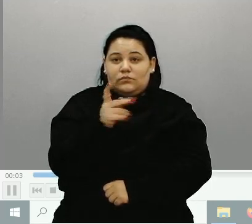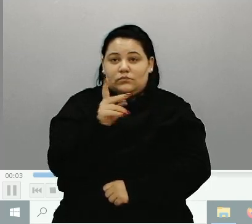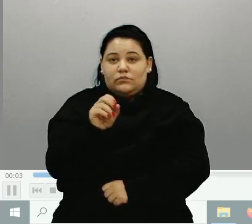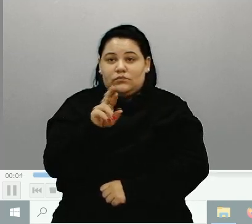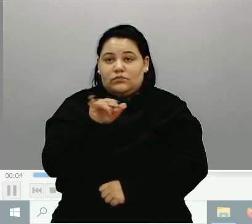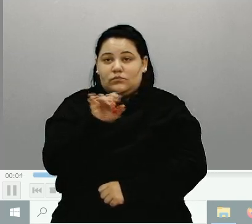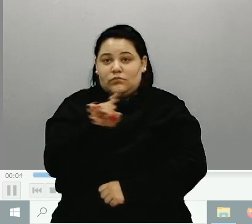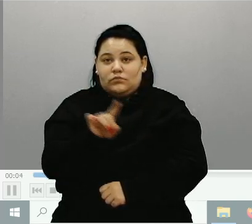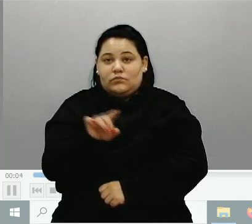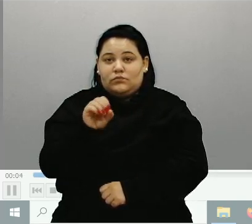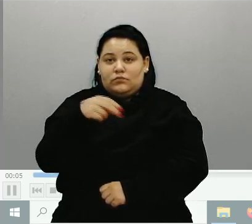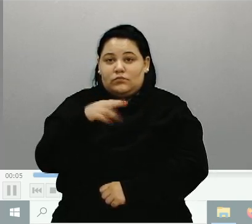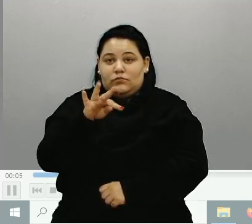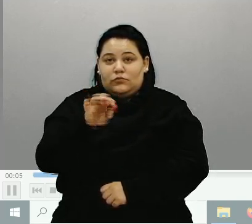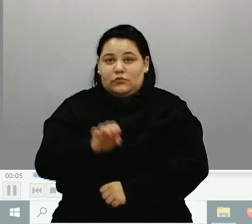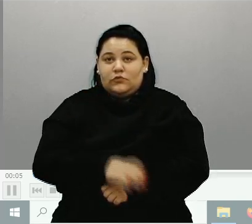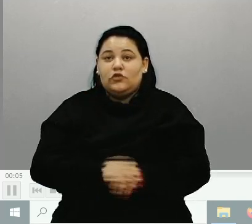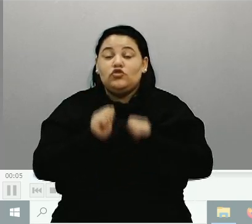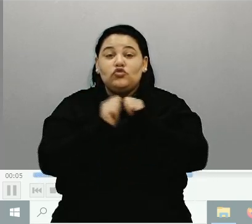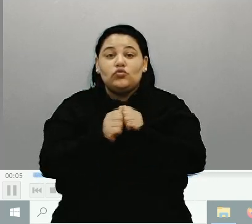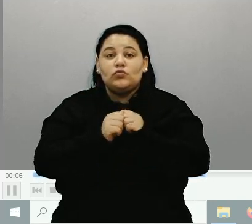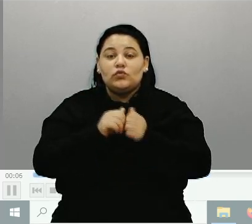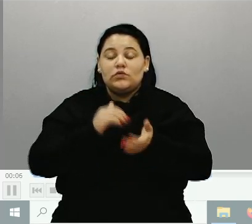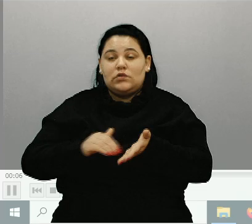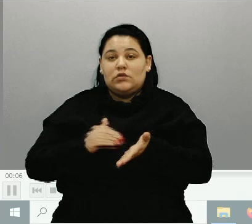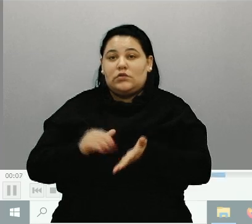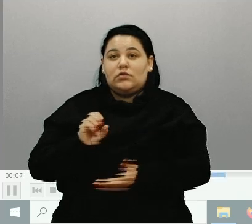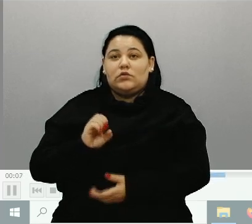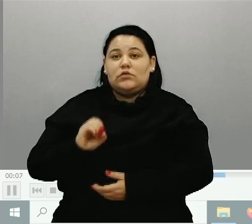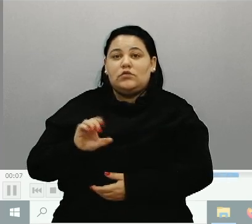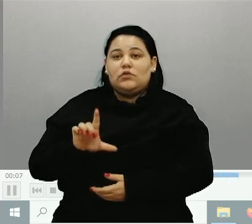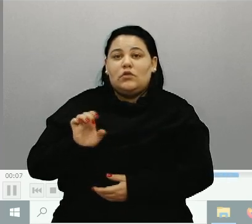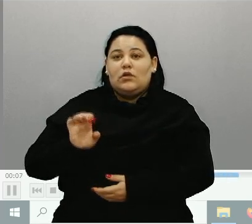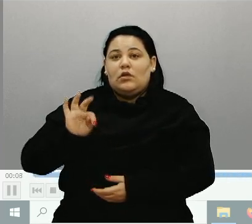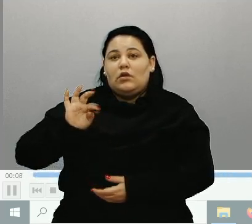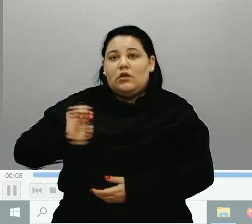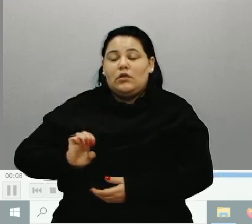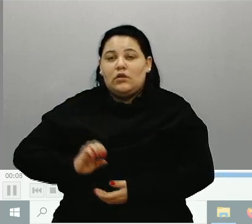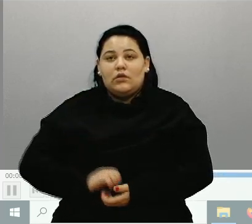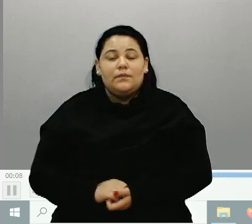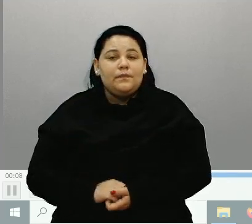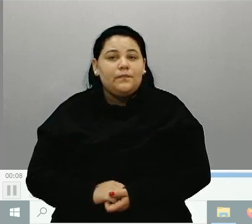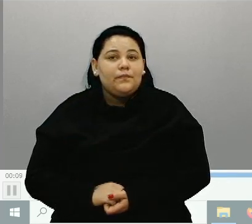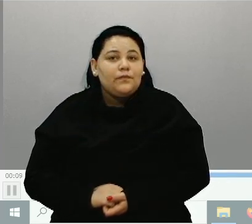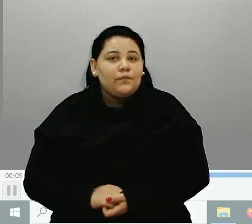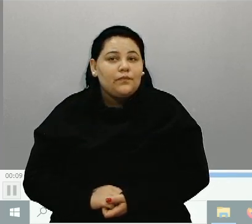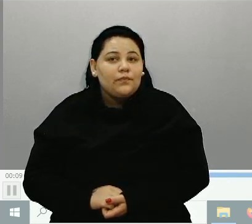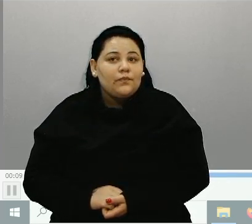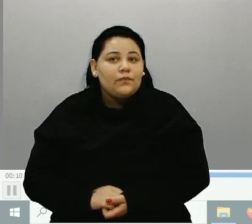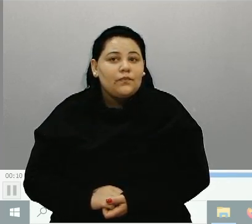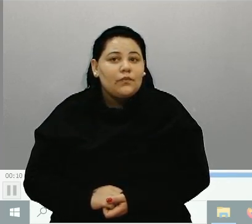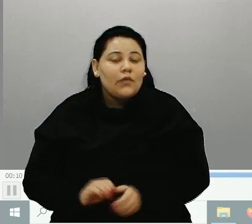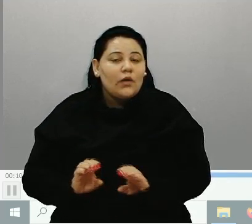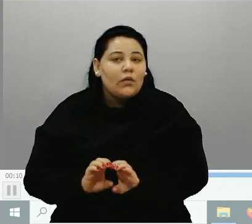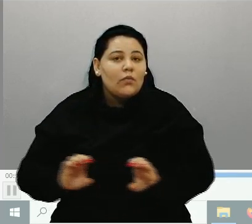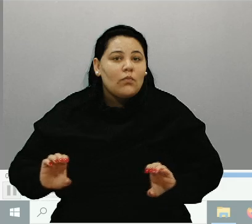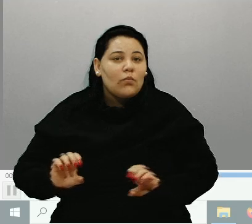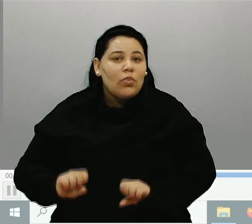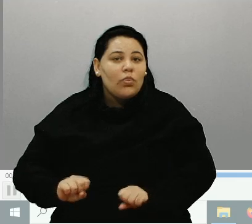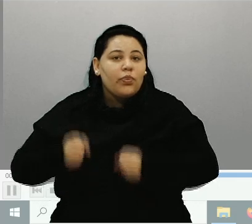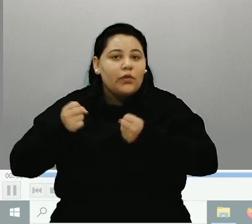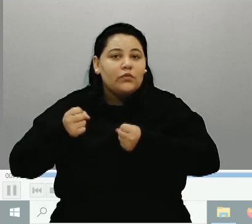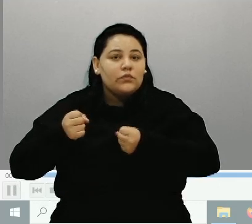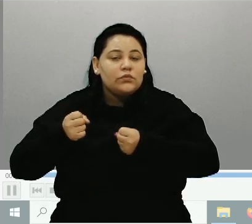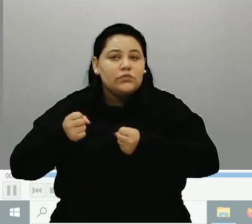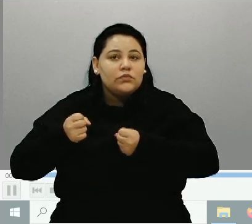com o secretário Solete. No terceiro, os 590, onde estourou uma tubulação debaixo dos